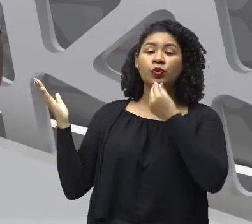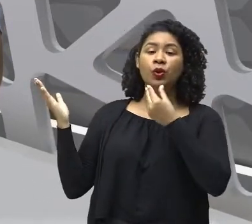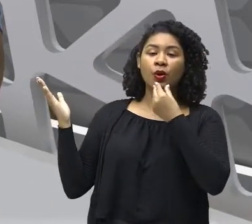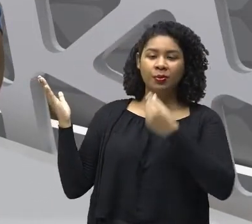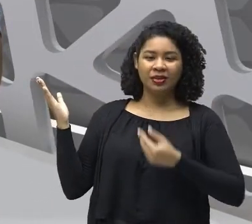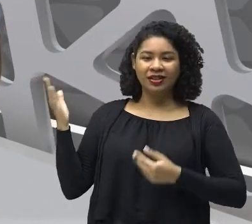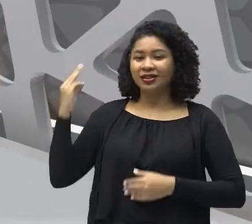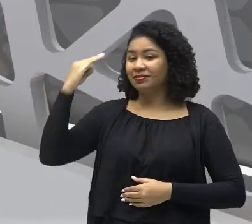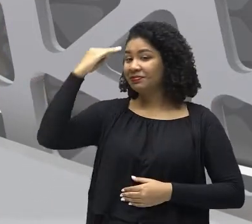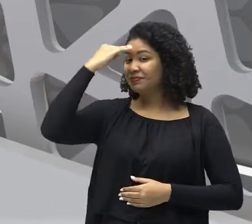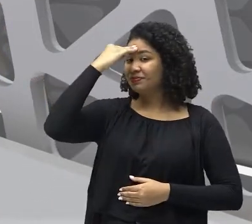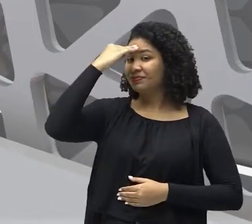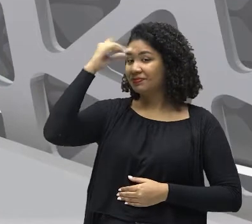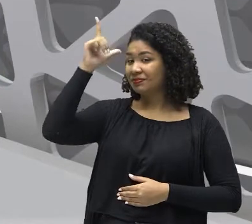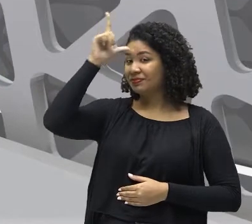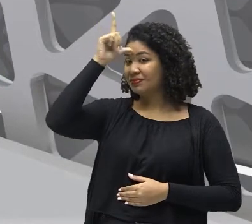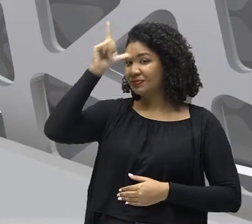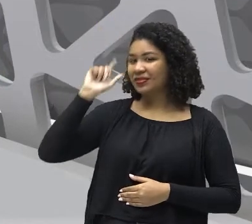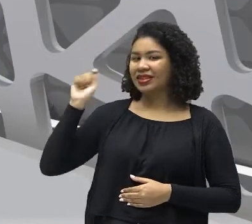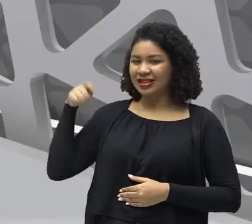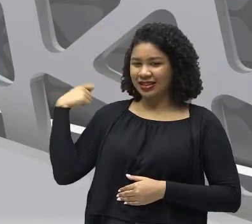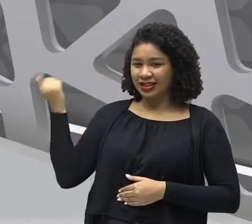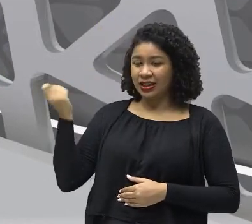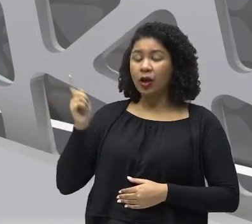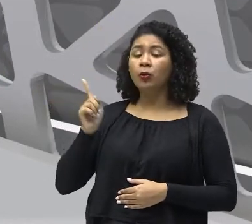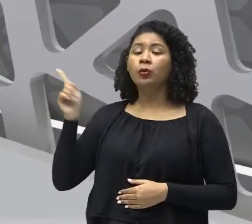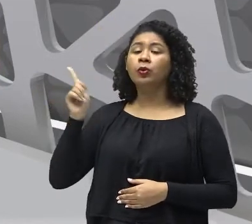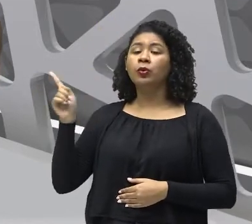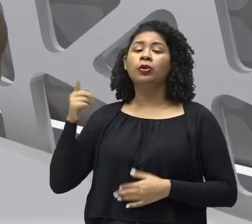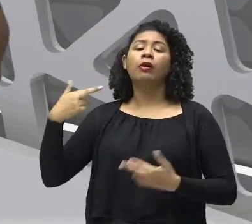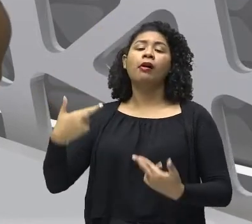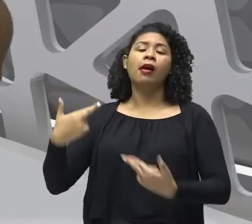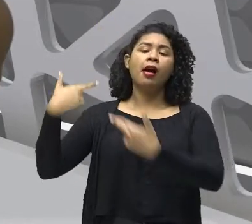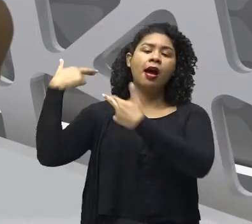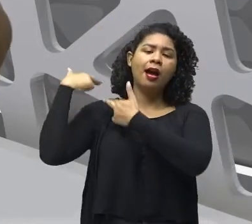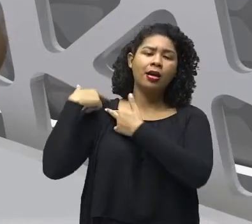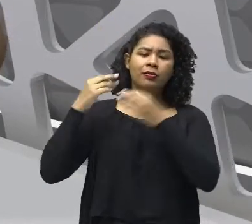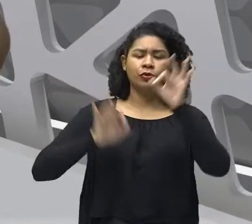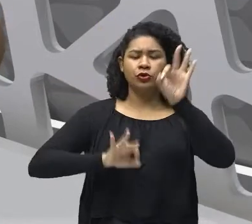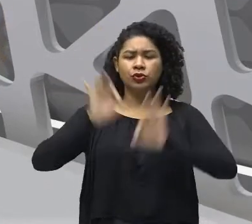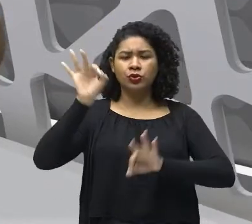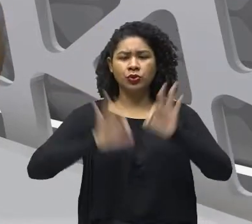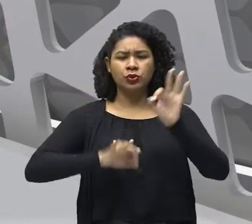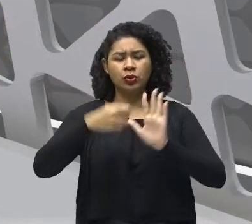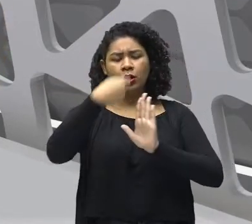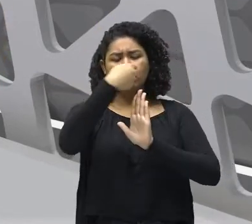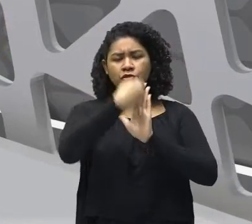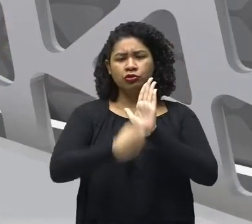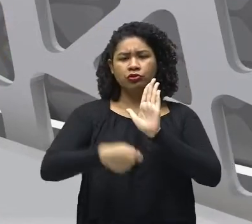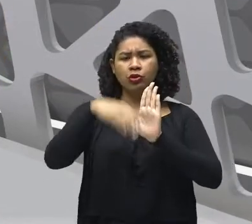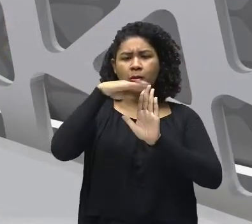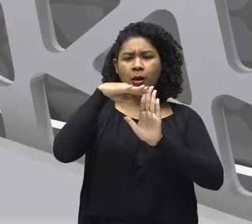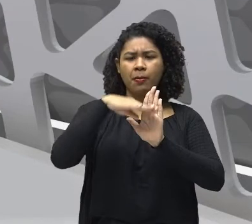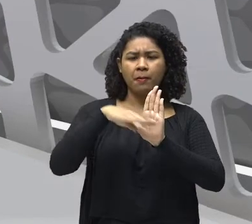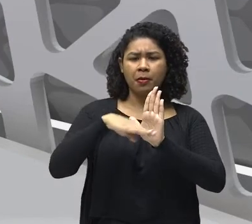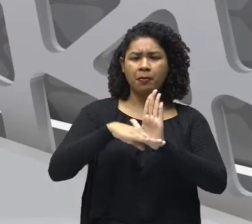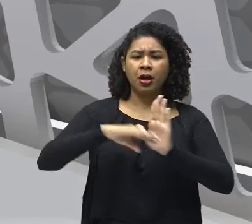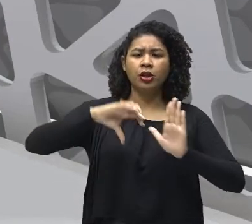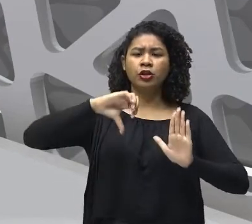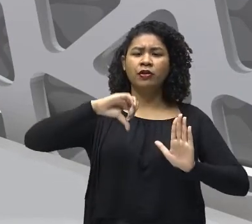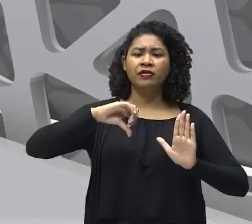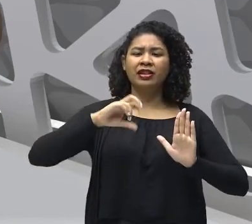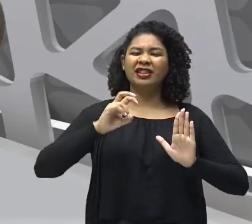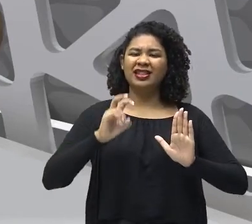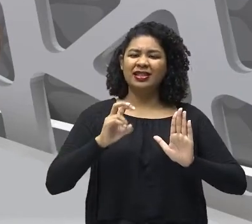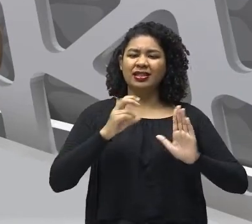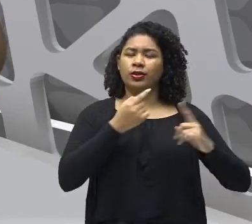Que, como nós já vimos, foi o responsável ali de elaborar aquelas 95 teses e pregar ali na